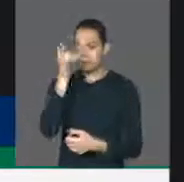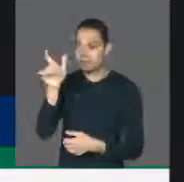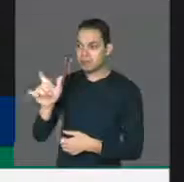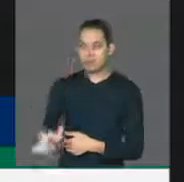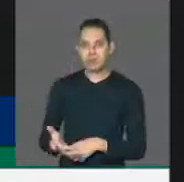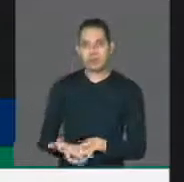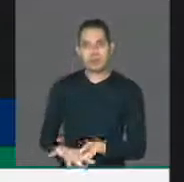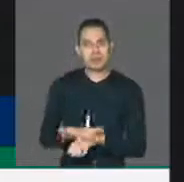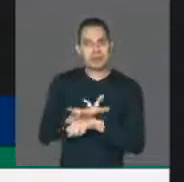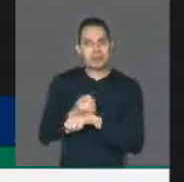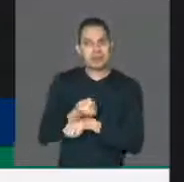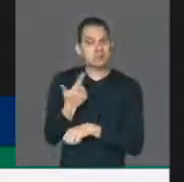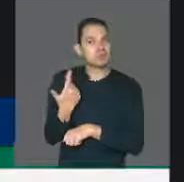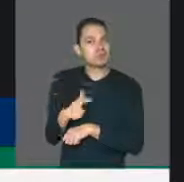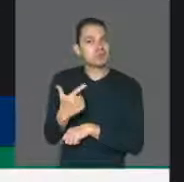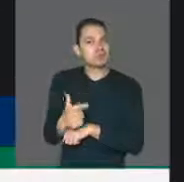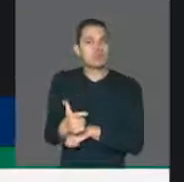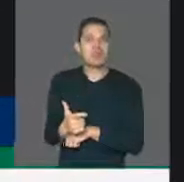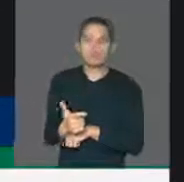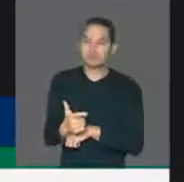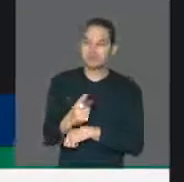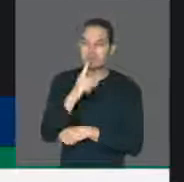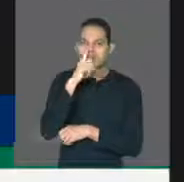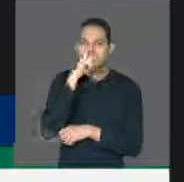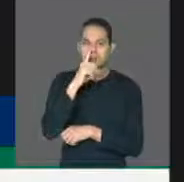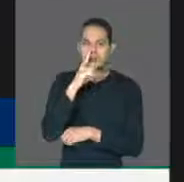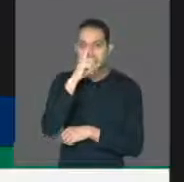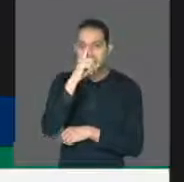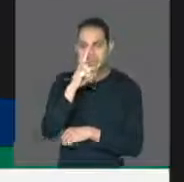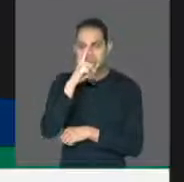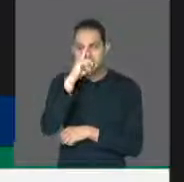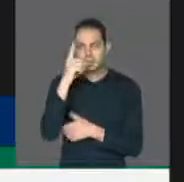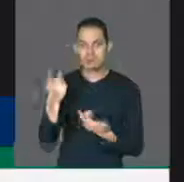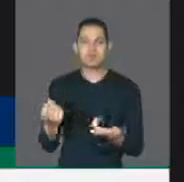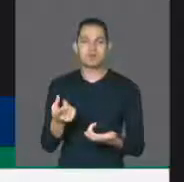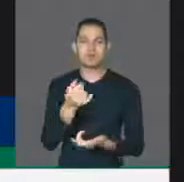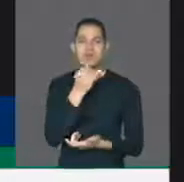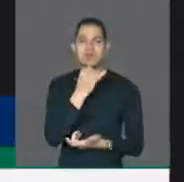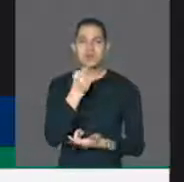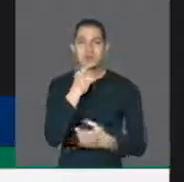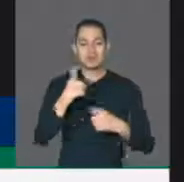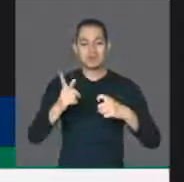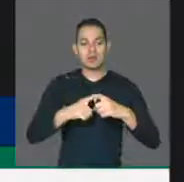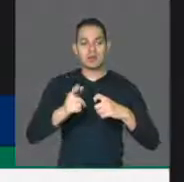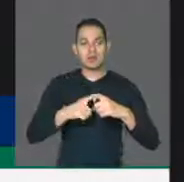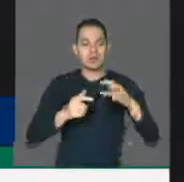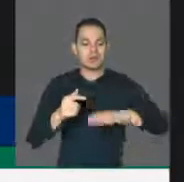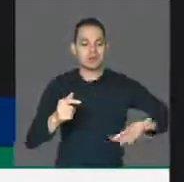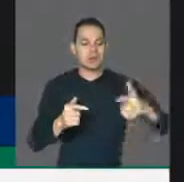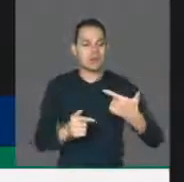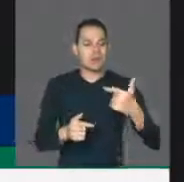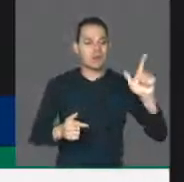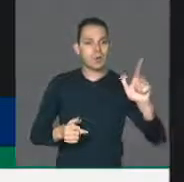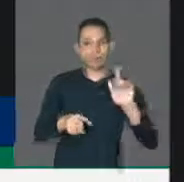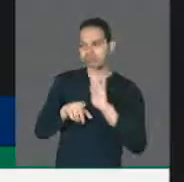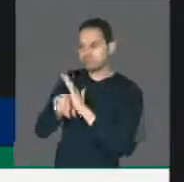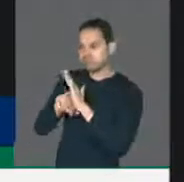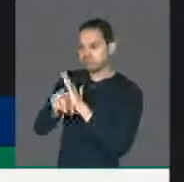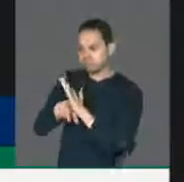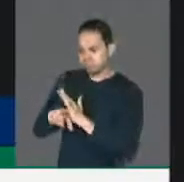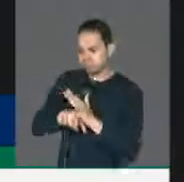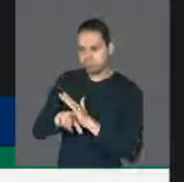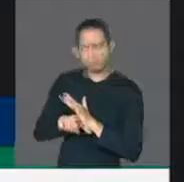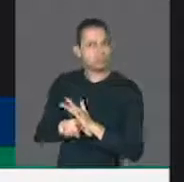habilidade de exame. Se vocês imaginarem que um pneumologista, um geriatra, um pediatra nesse momento vai ser aquele que vai atestar